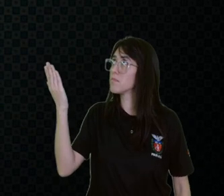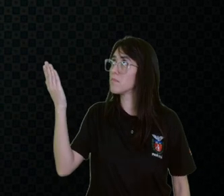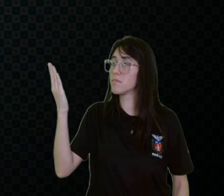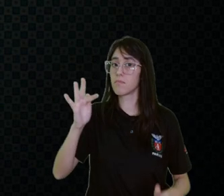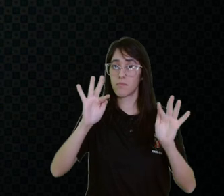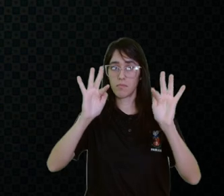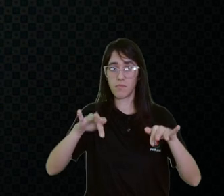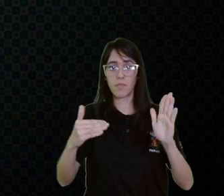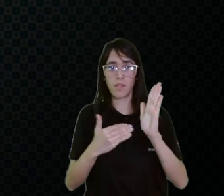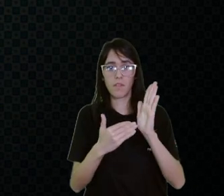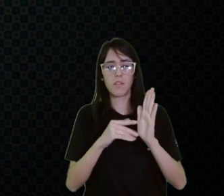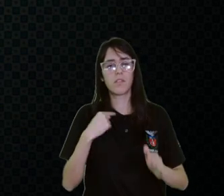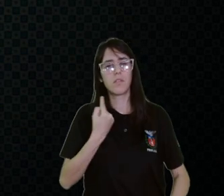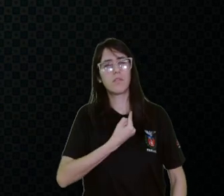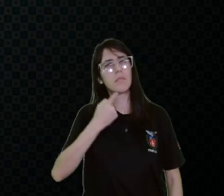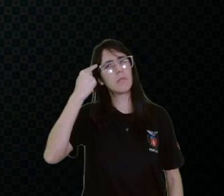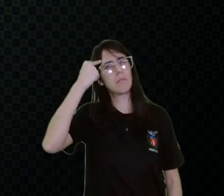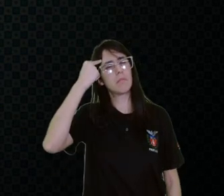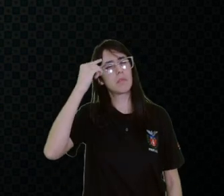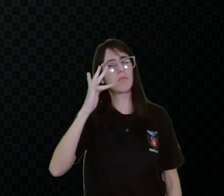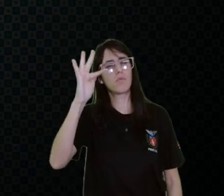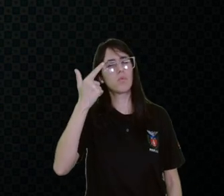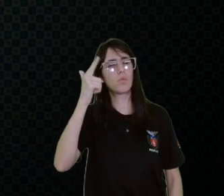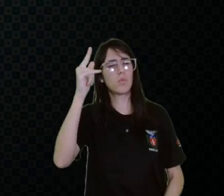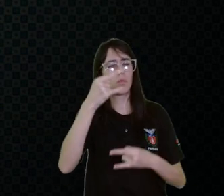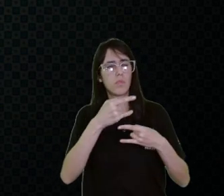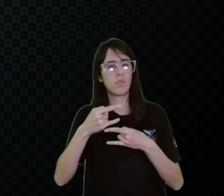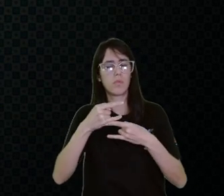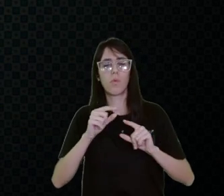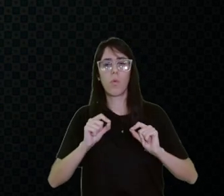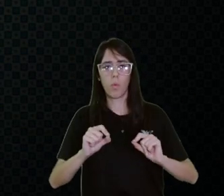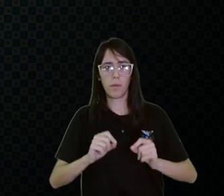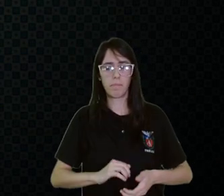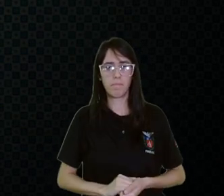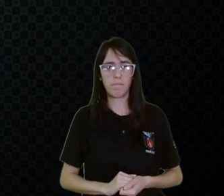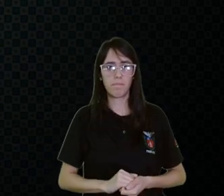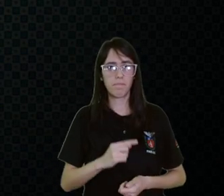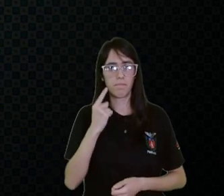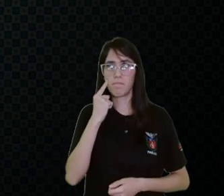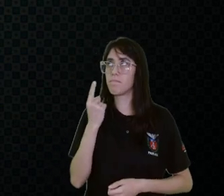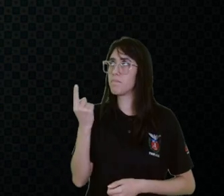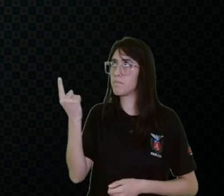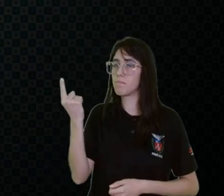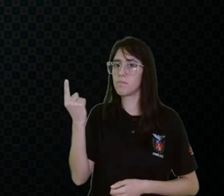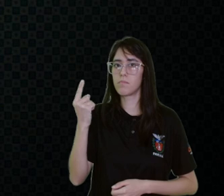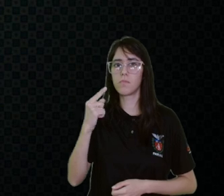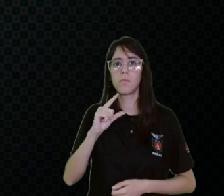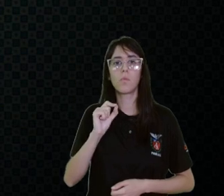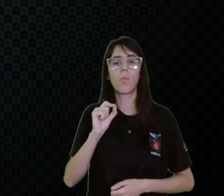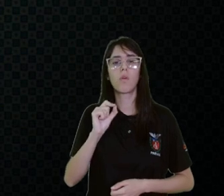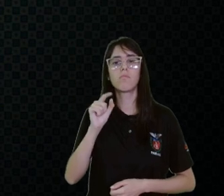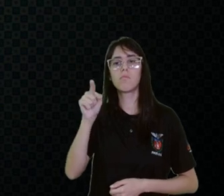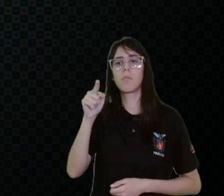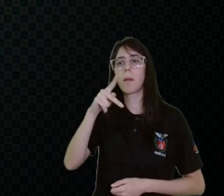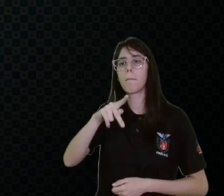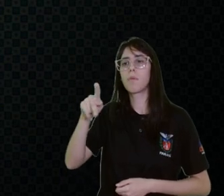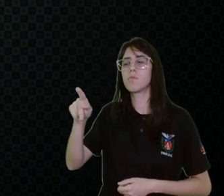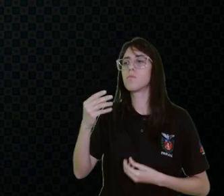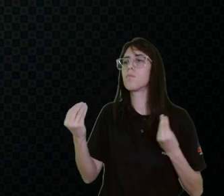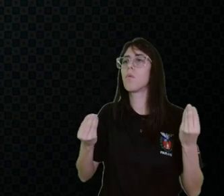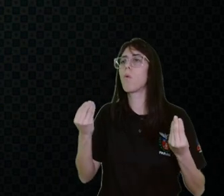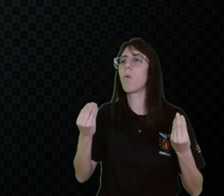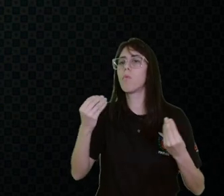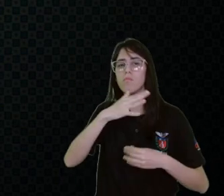final que a gente pode pensar para o próximo no webinário. Para onde vão, a bafalda, né? Falando para a professora, para onde vão nossos silêncios